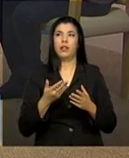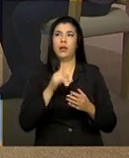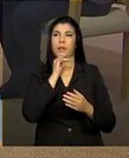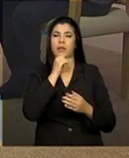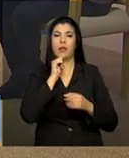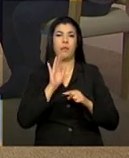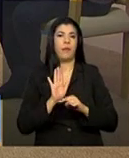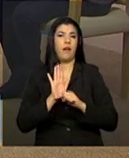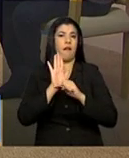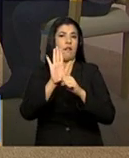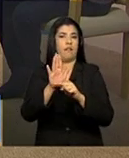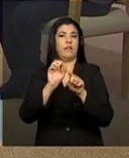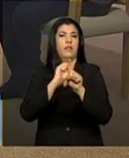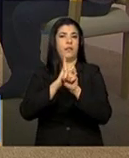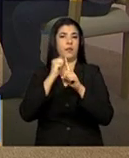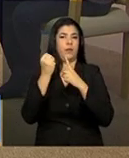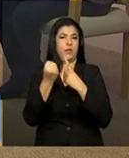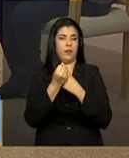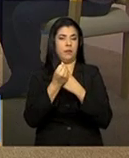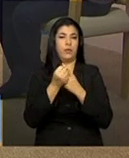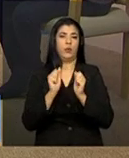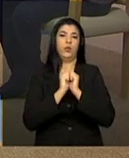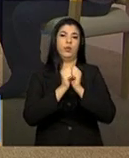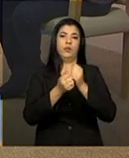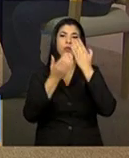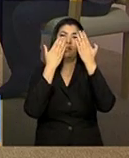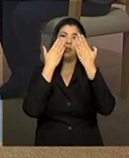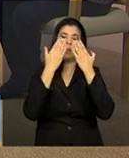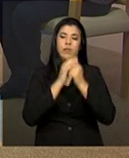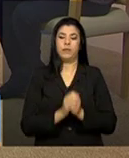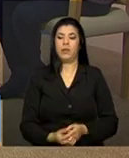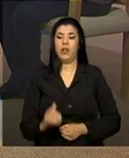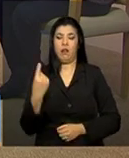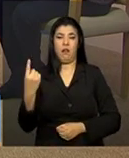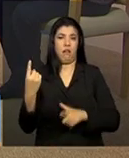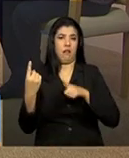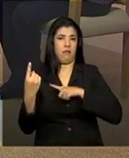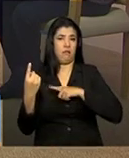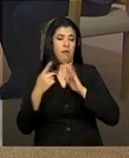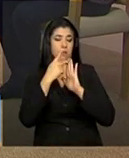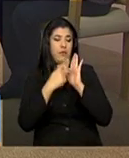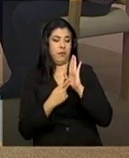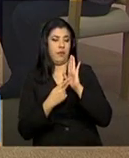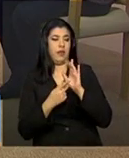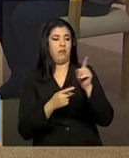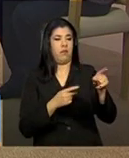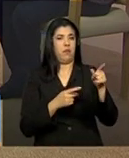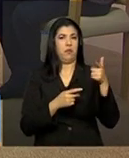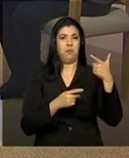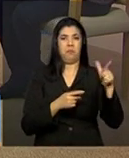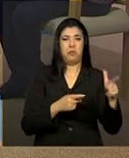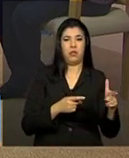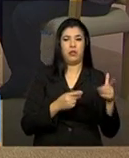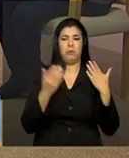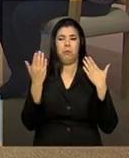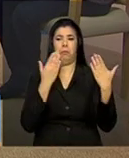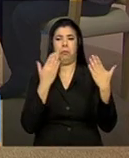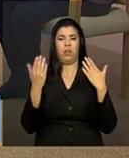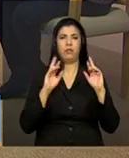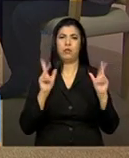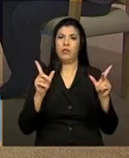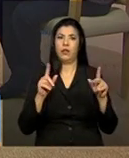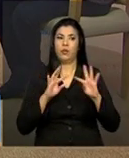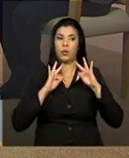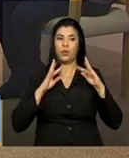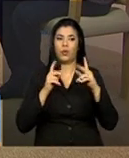psicólogos, imagina, um usa, o outro não usa, não pode ser assim, né, tem que ser de fato um processo conduzido no